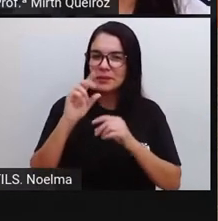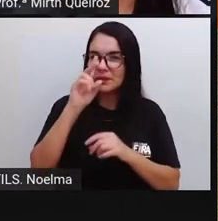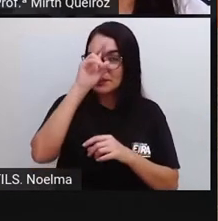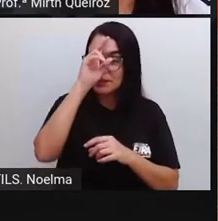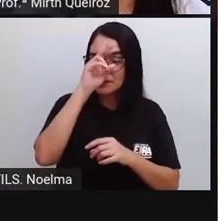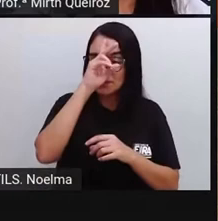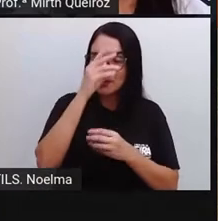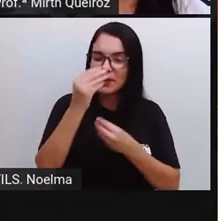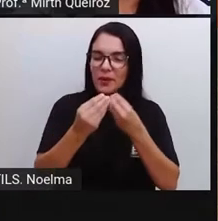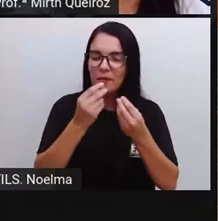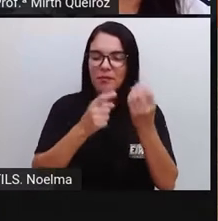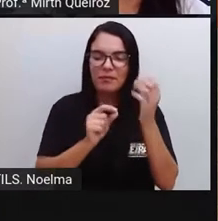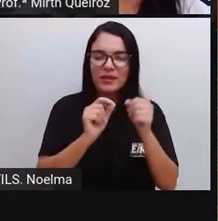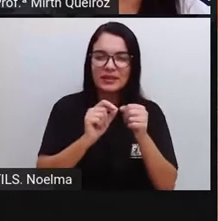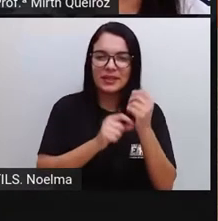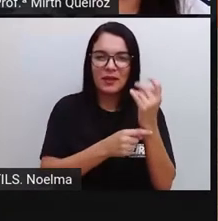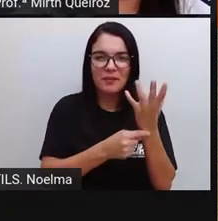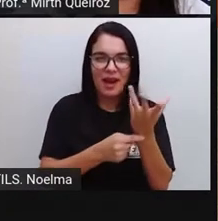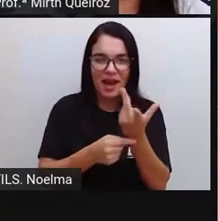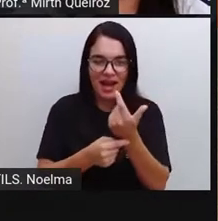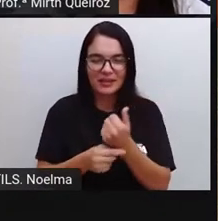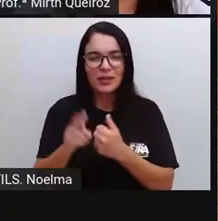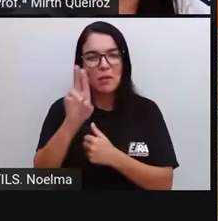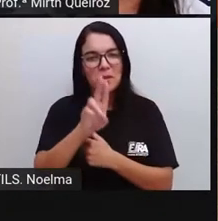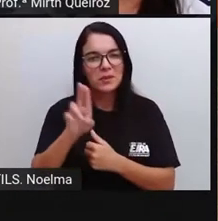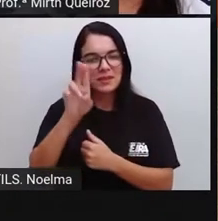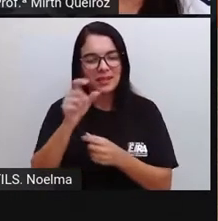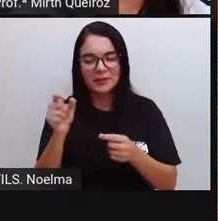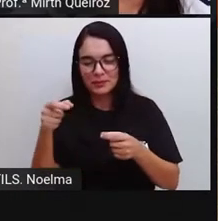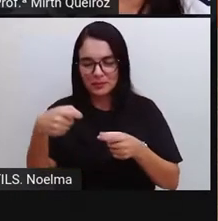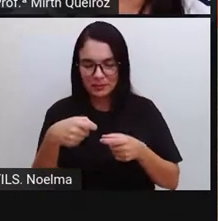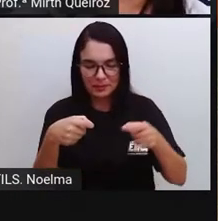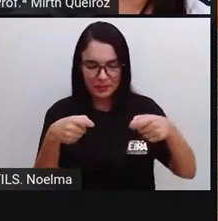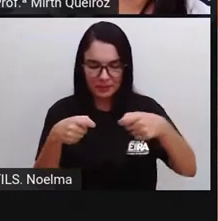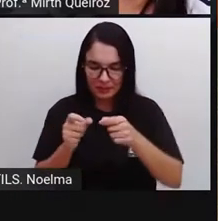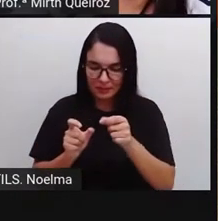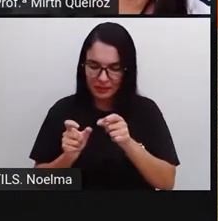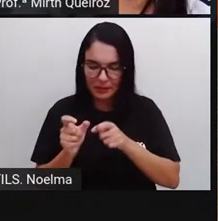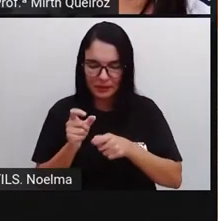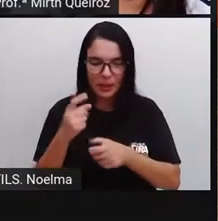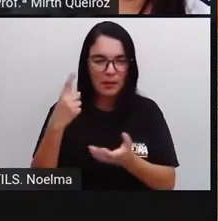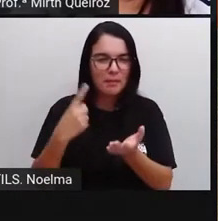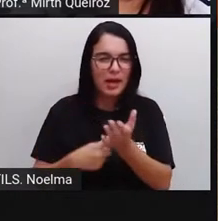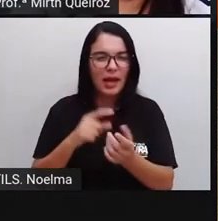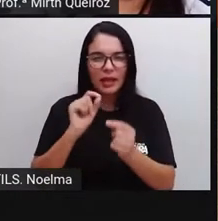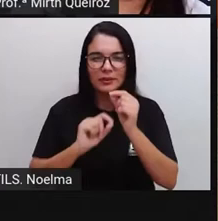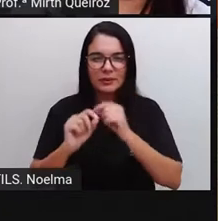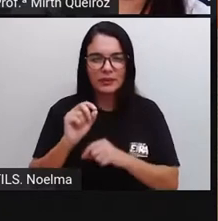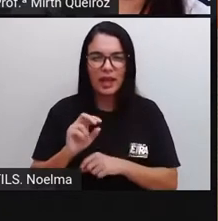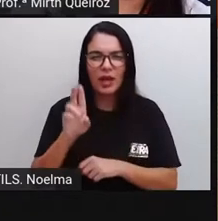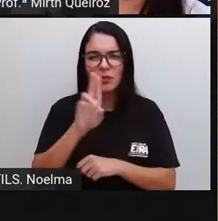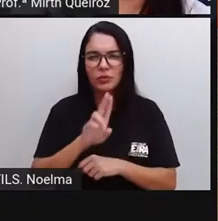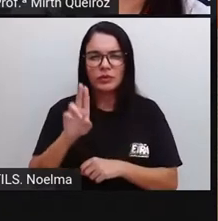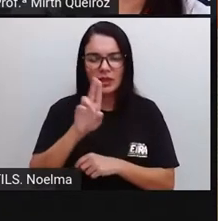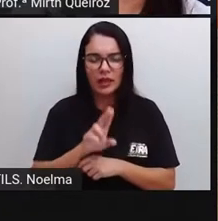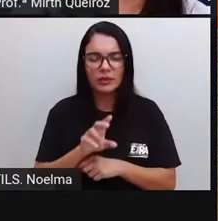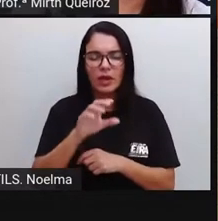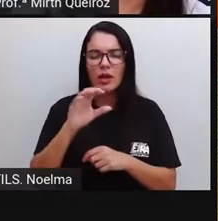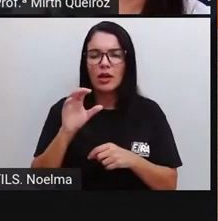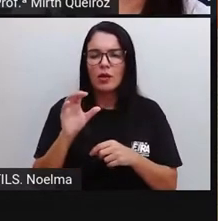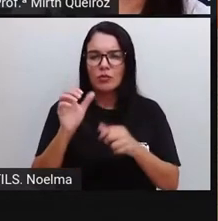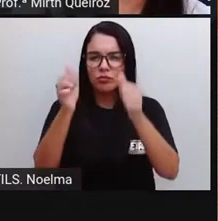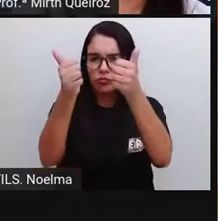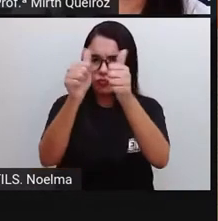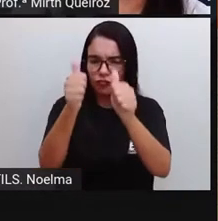uma arte utilizando um mosaico, onde a gente acaba por utilizar formas geométricas para